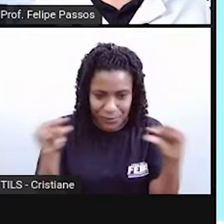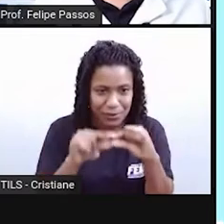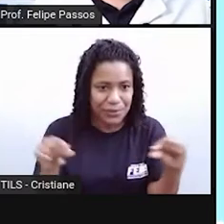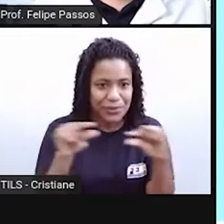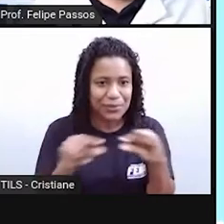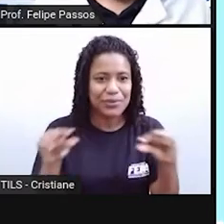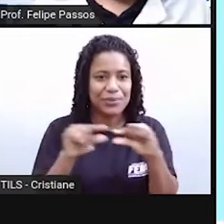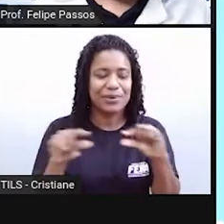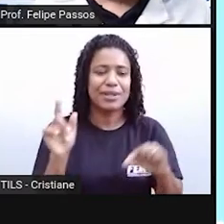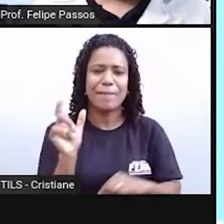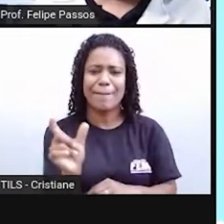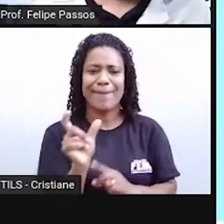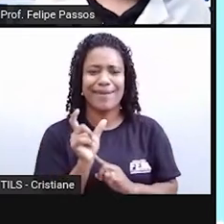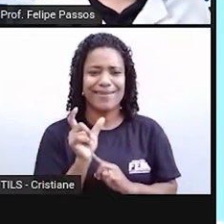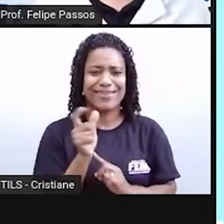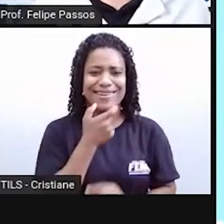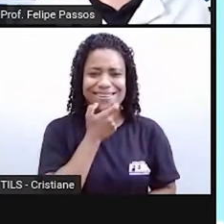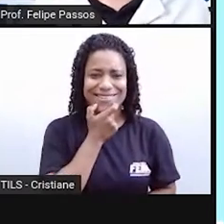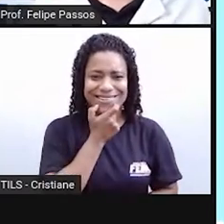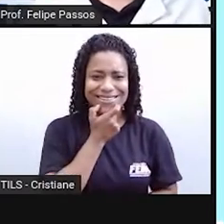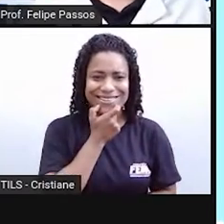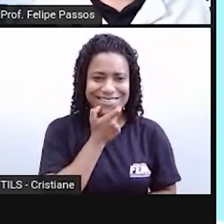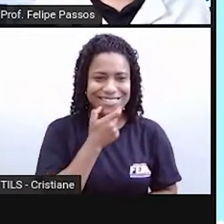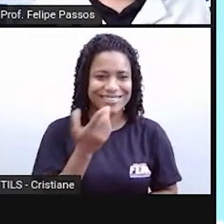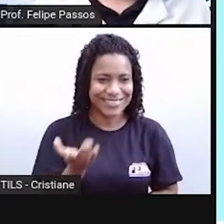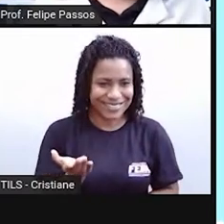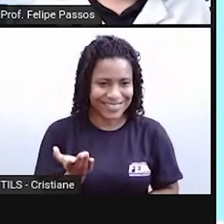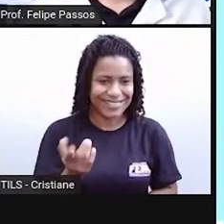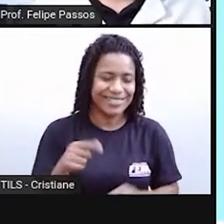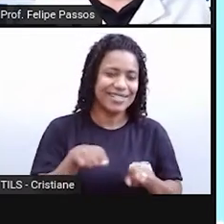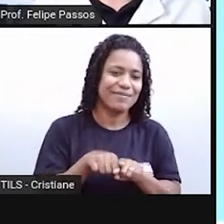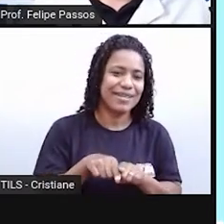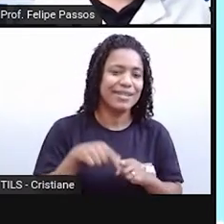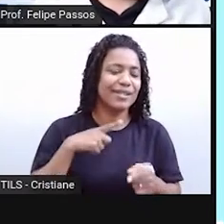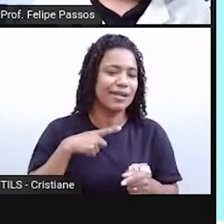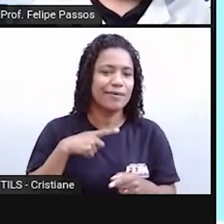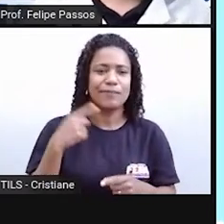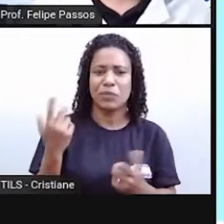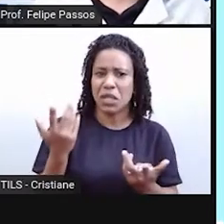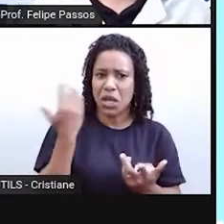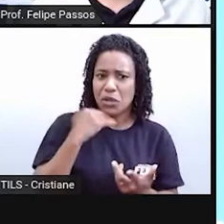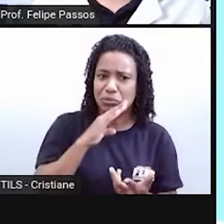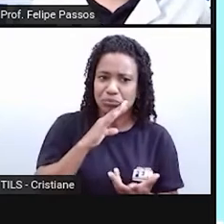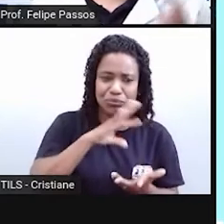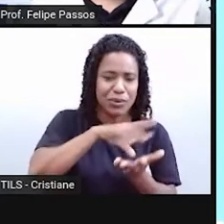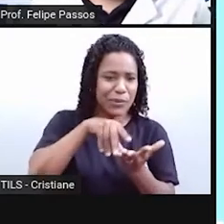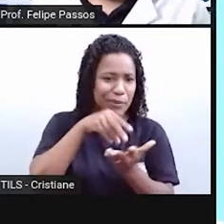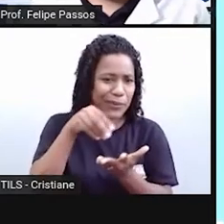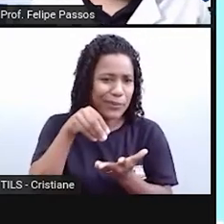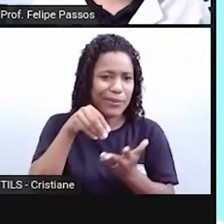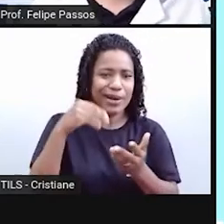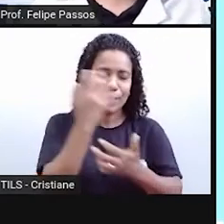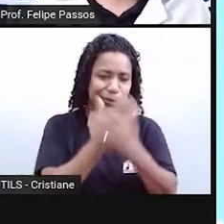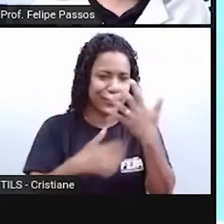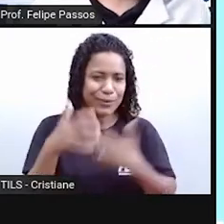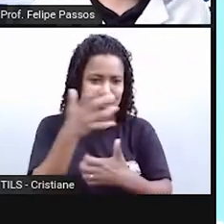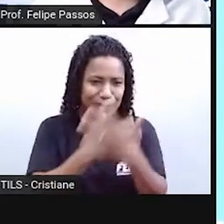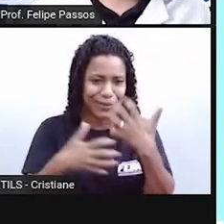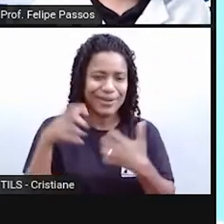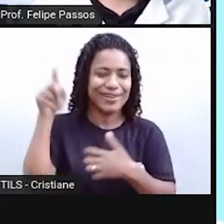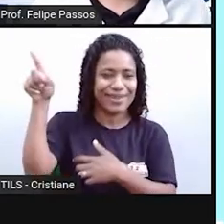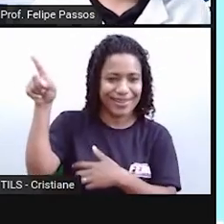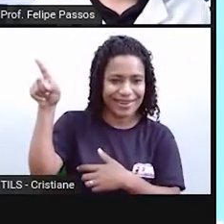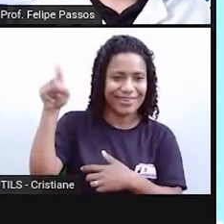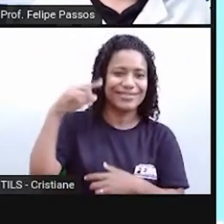Com isso, você também tem muitos artistas, cantores, que vão produzir música lá nos Estados Unidos e que vai fazer sucesso em outros